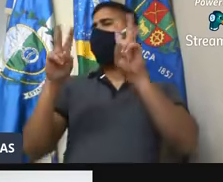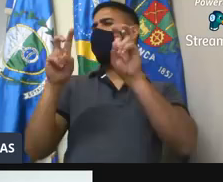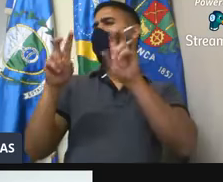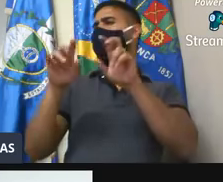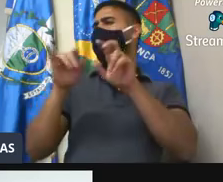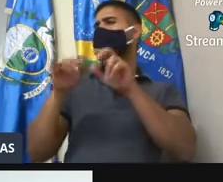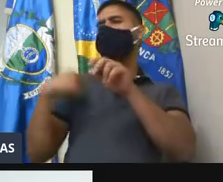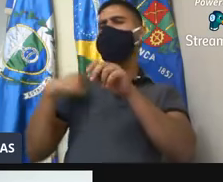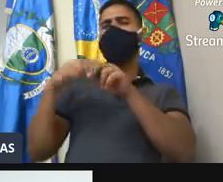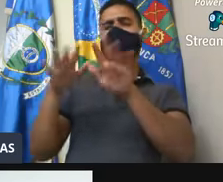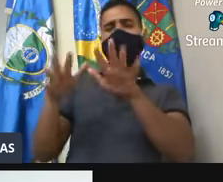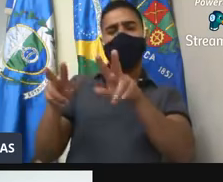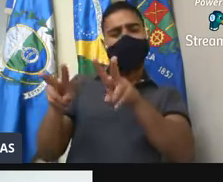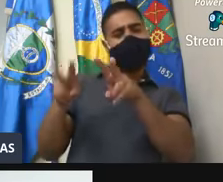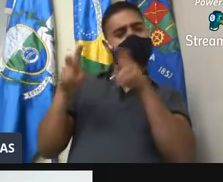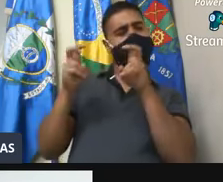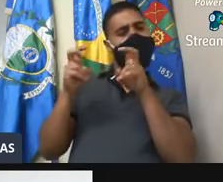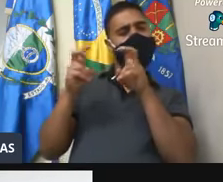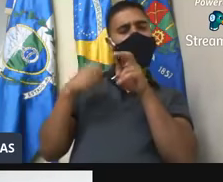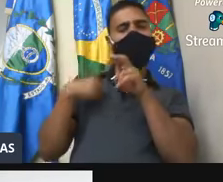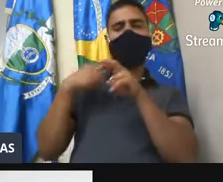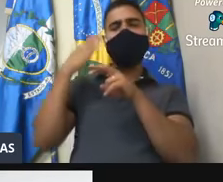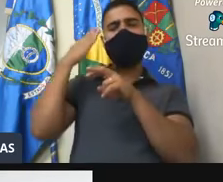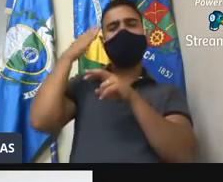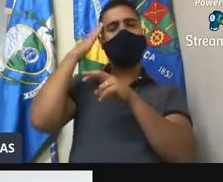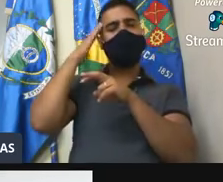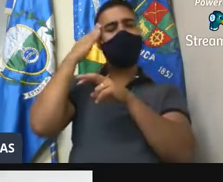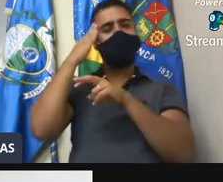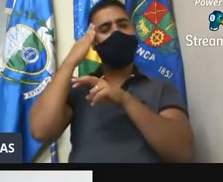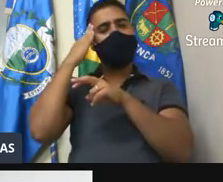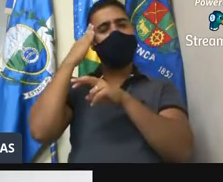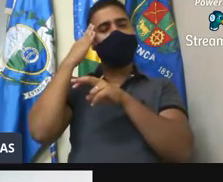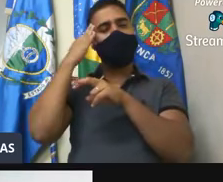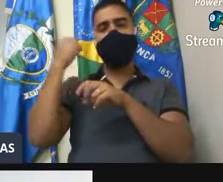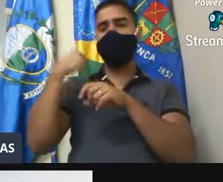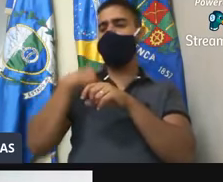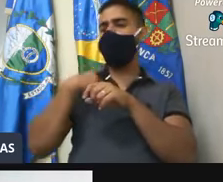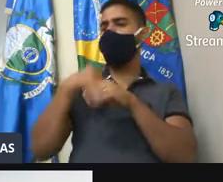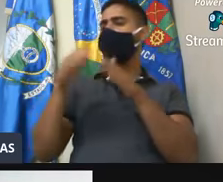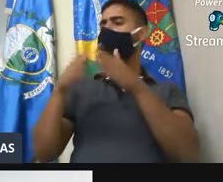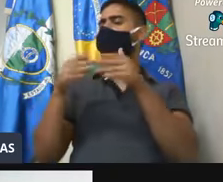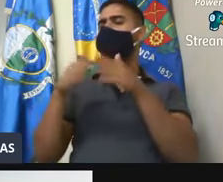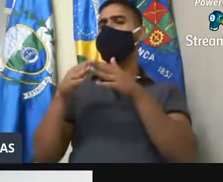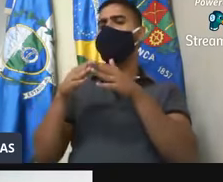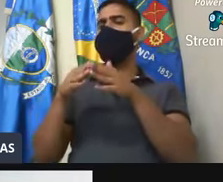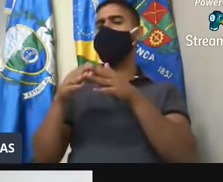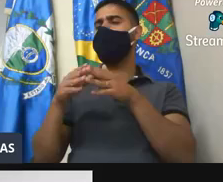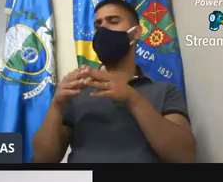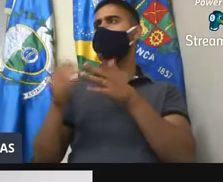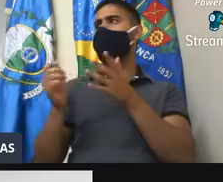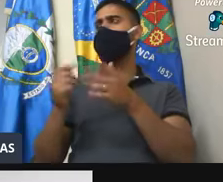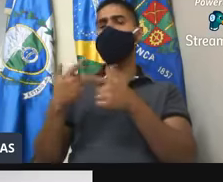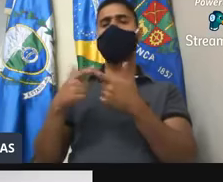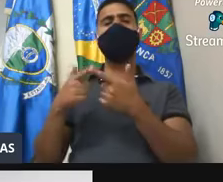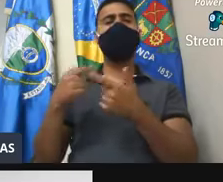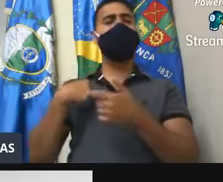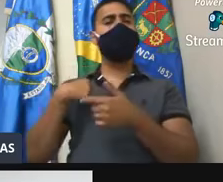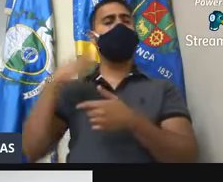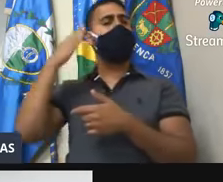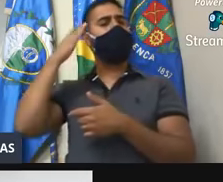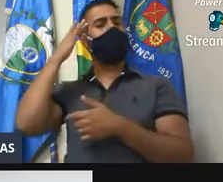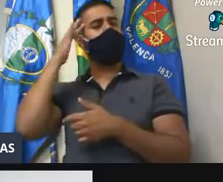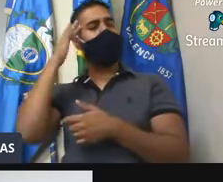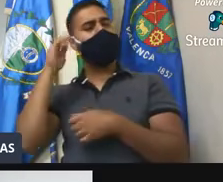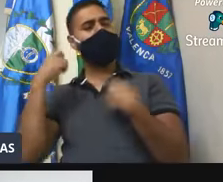que há um fundo de entendimento, eu vou pedir e vou rebater, porque eu acho que a gente precisa